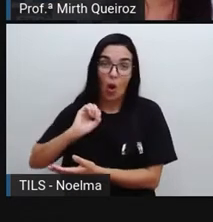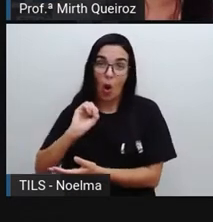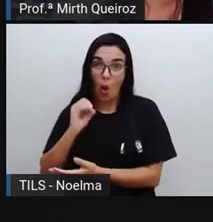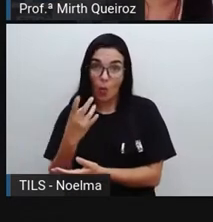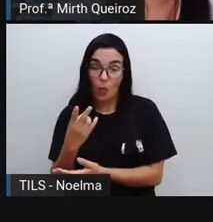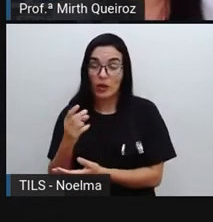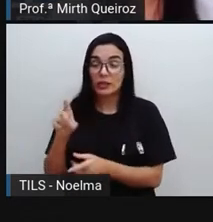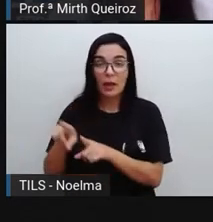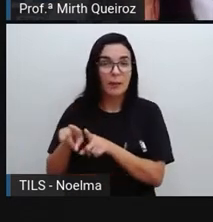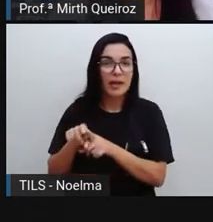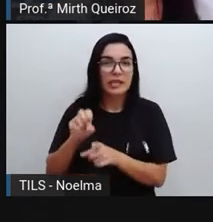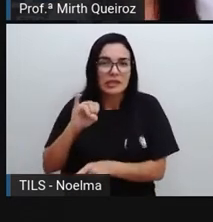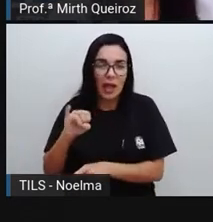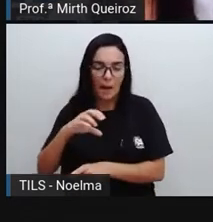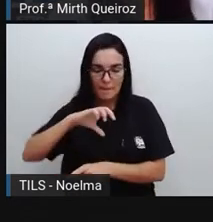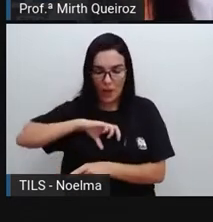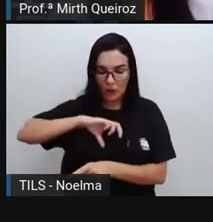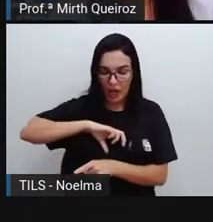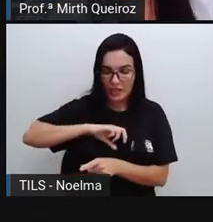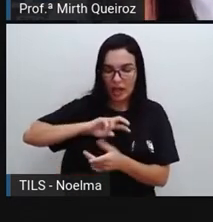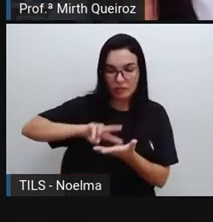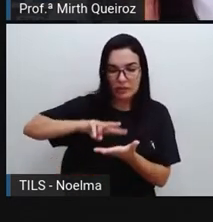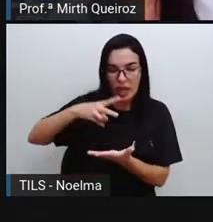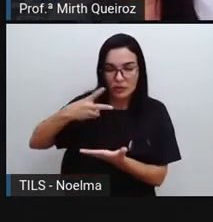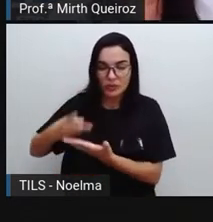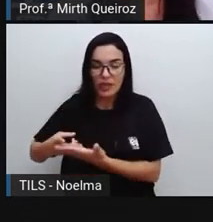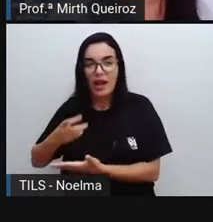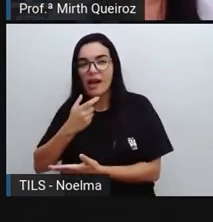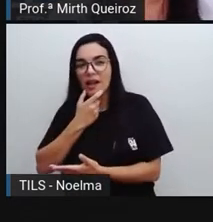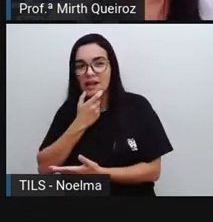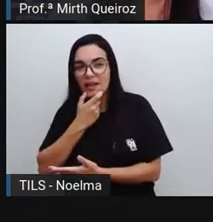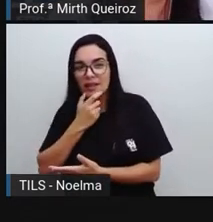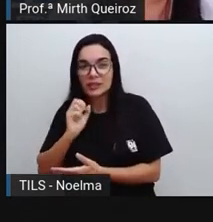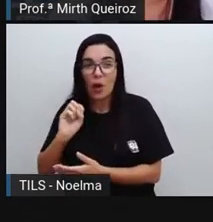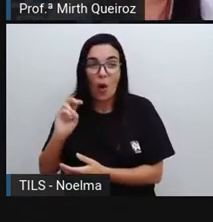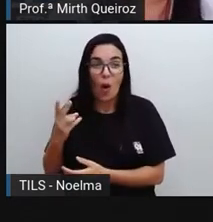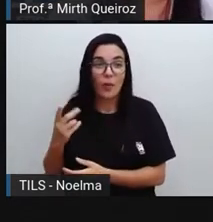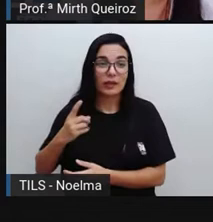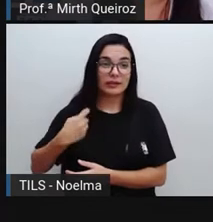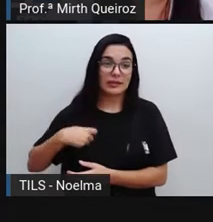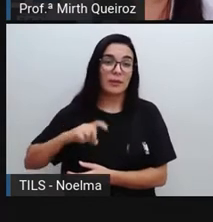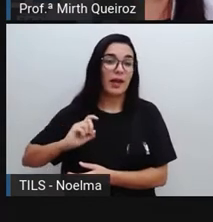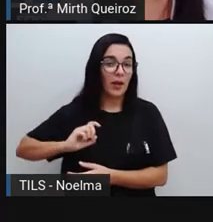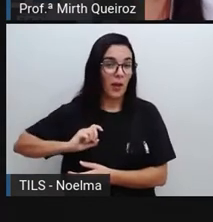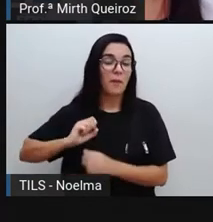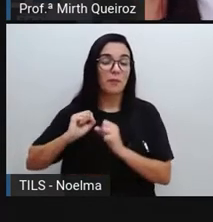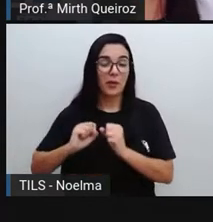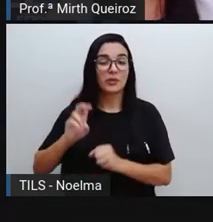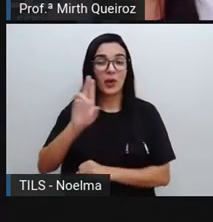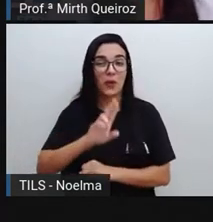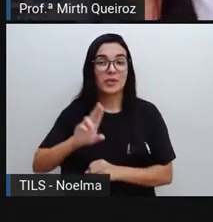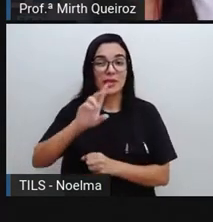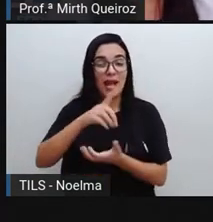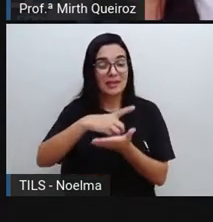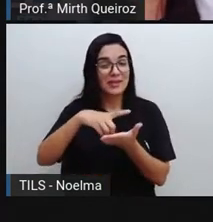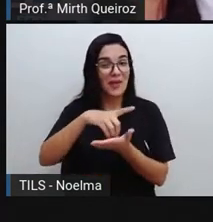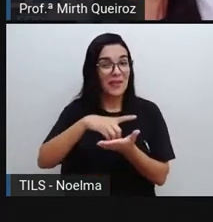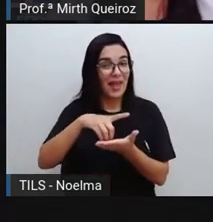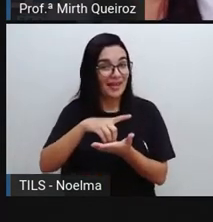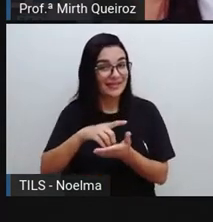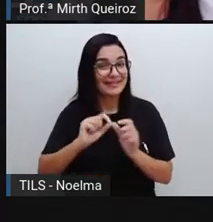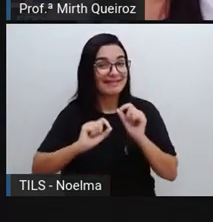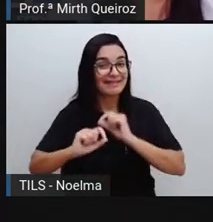palavra do português para o inglês ou para o espanhol, a gente pode também estar utilizando esse tipo de dicionário. Então, o dicionário,